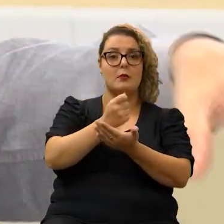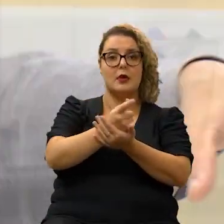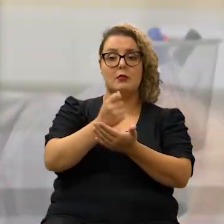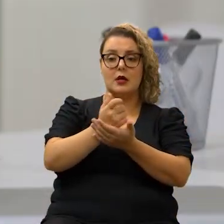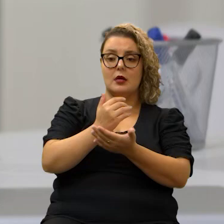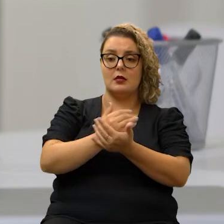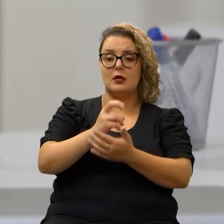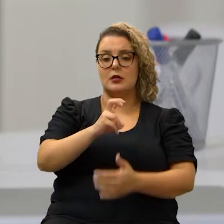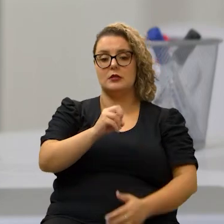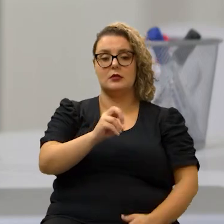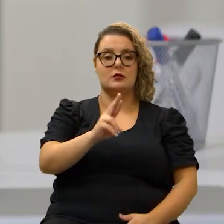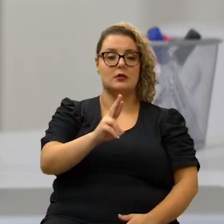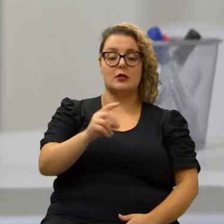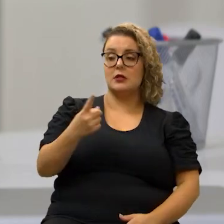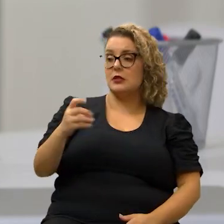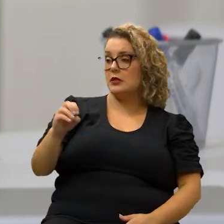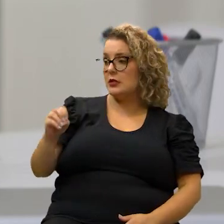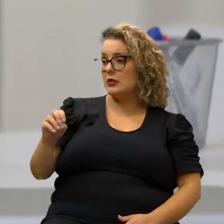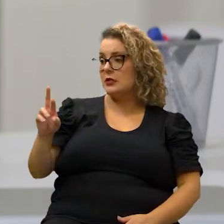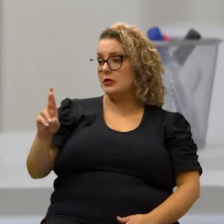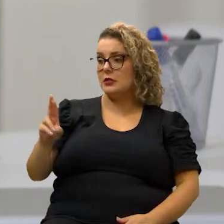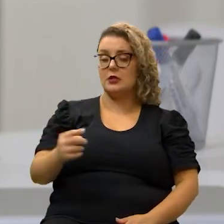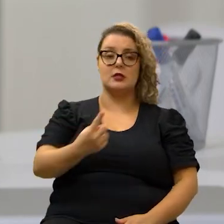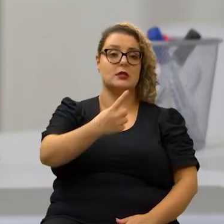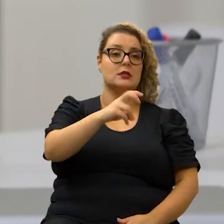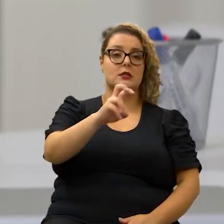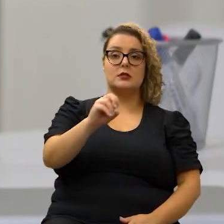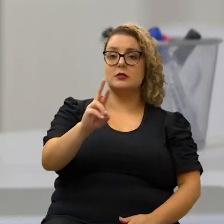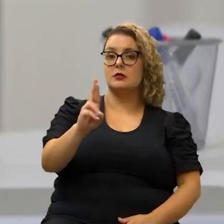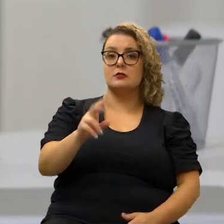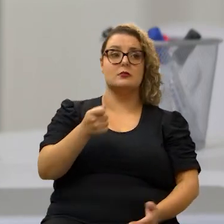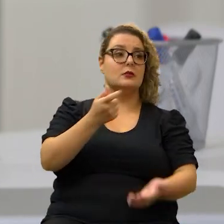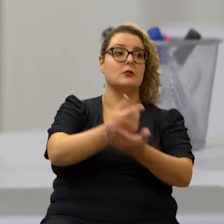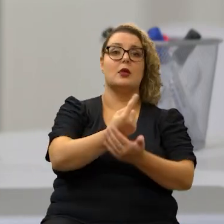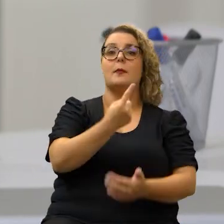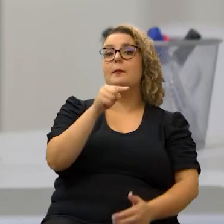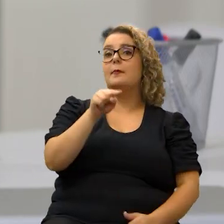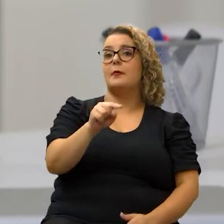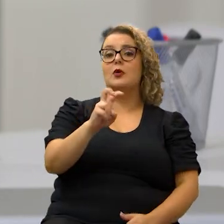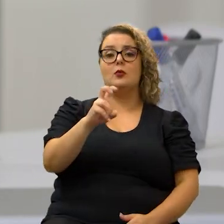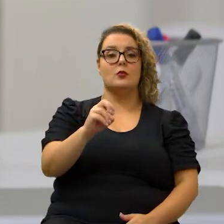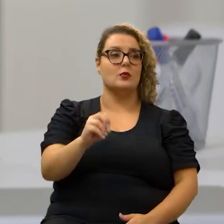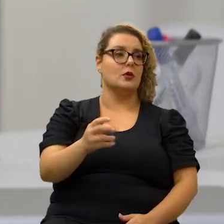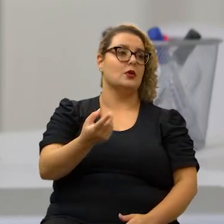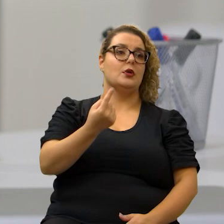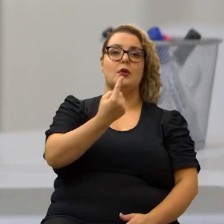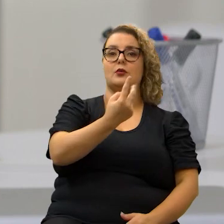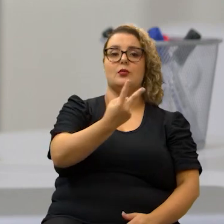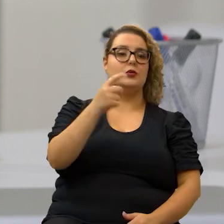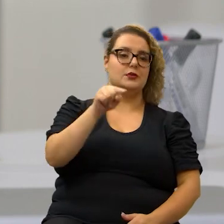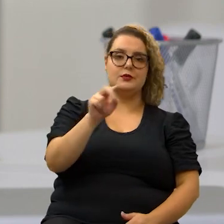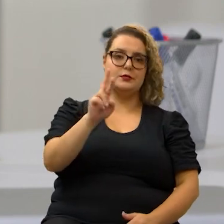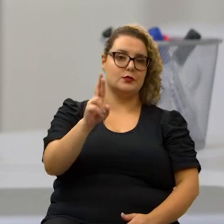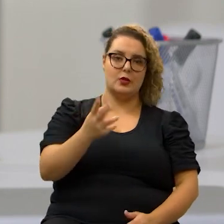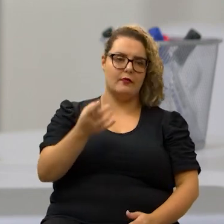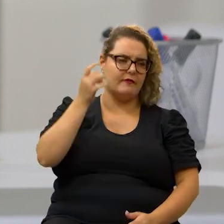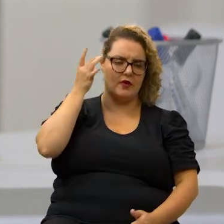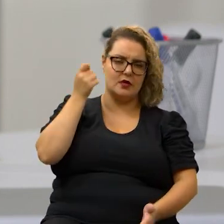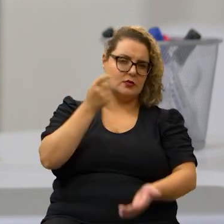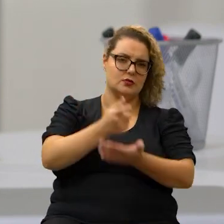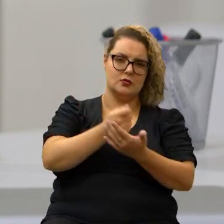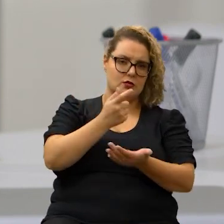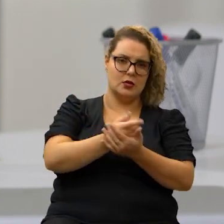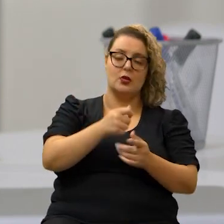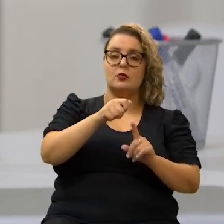50 reais aqui 100 reais lá 150 dali a pouco você está devendo você está pagando mil, mil e quinhentos dois mil facilmente mensalmente